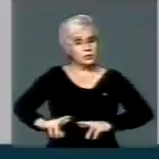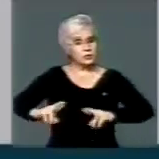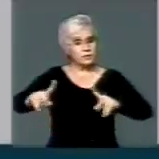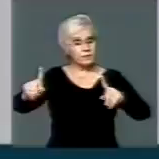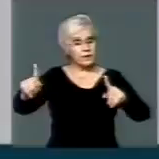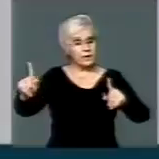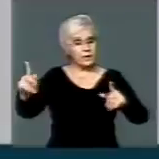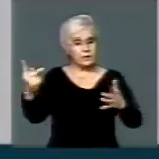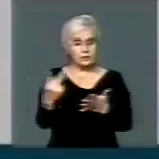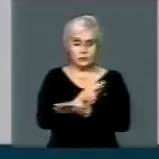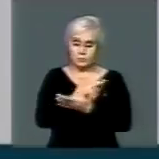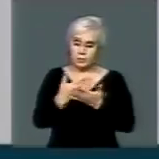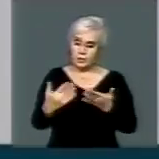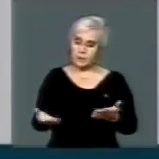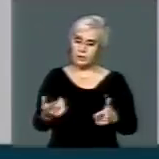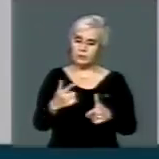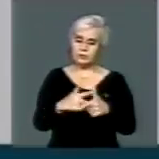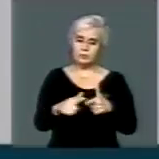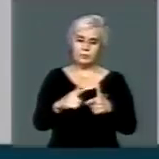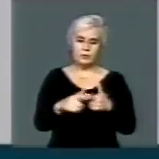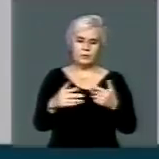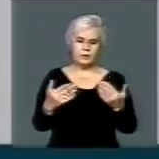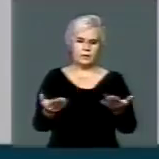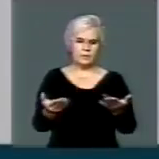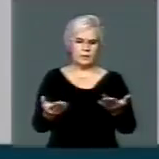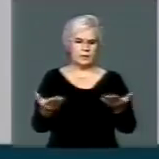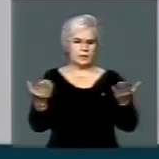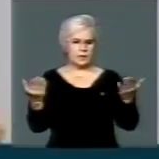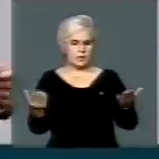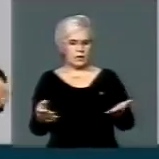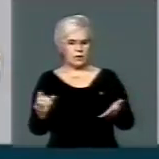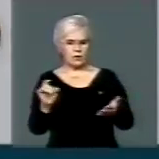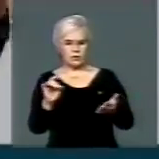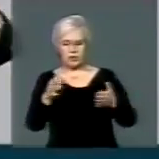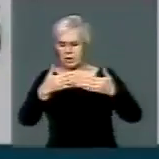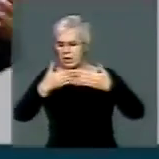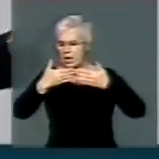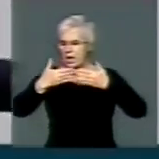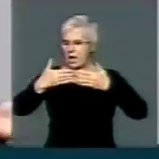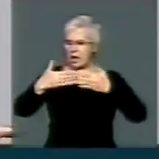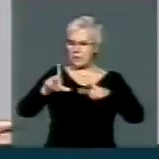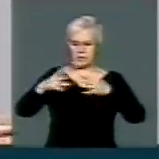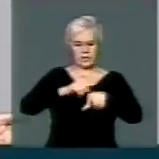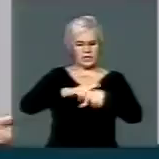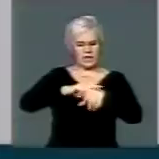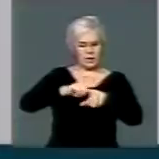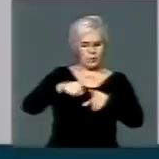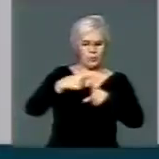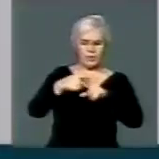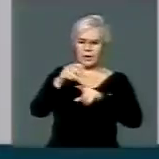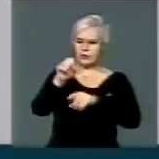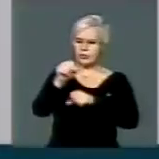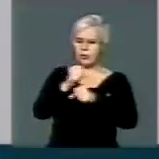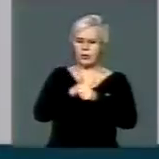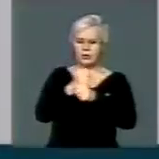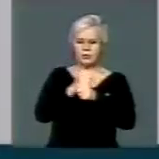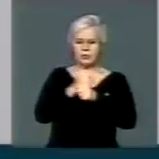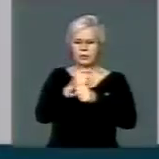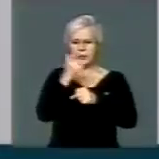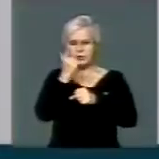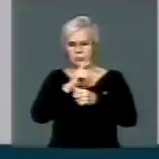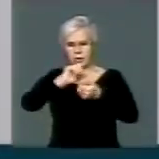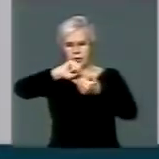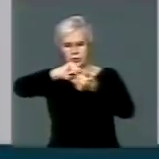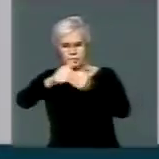questão, que não seja pura e simplesmente abrir um novo prazo para uma lei que teria que ter sido